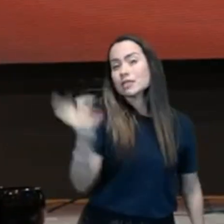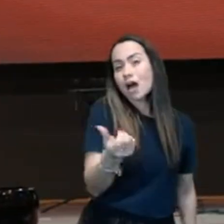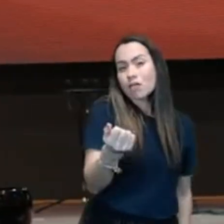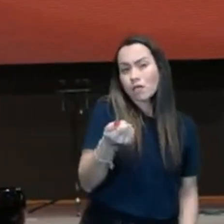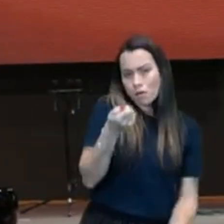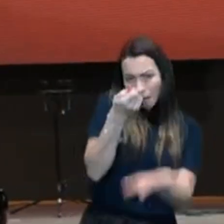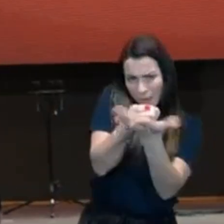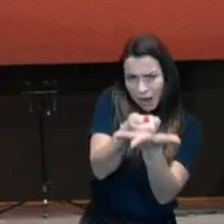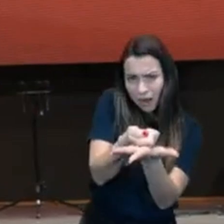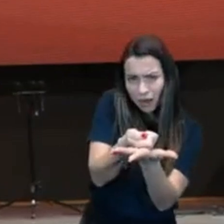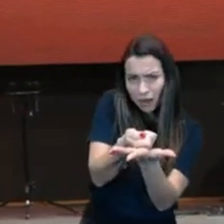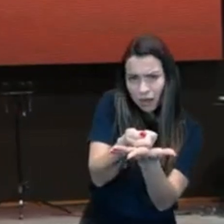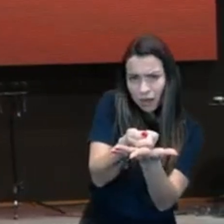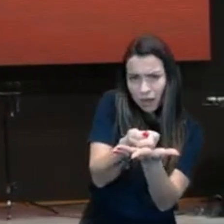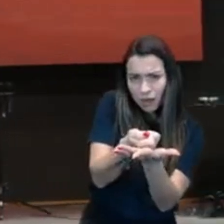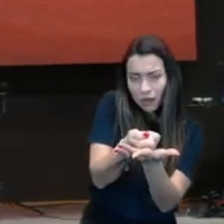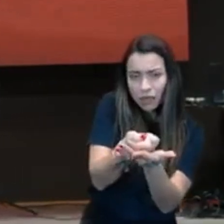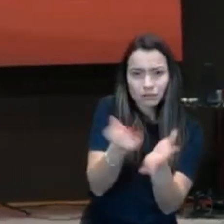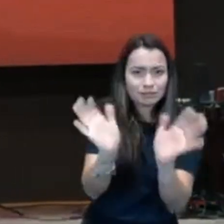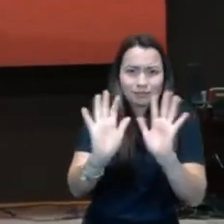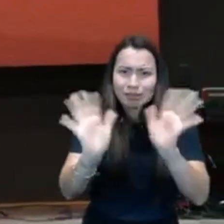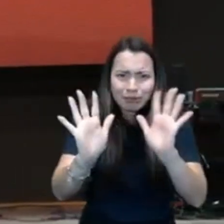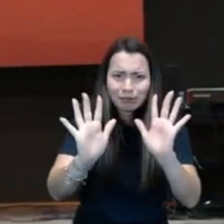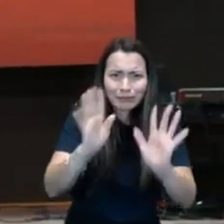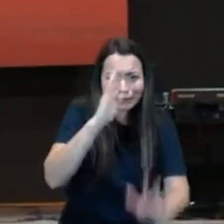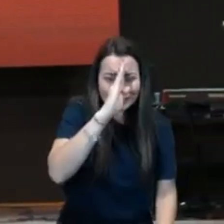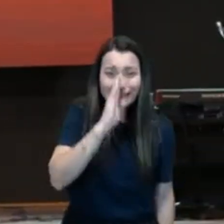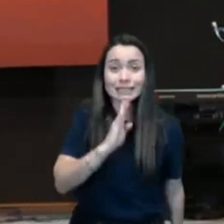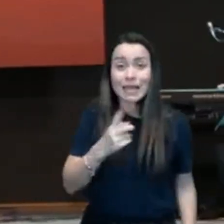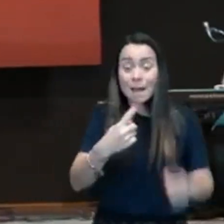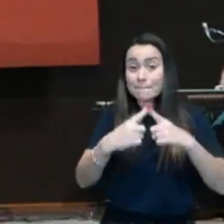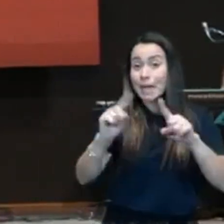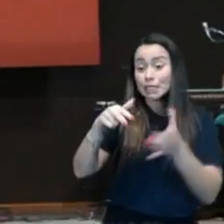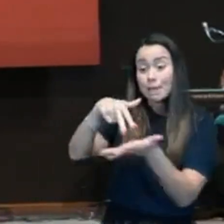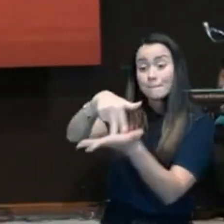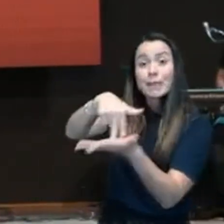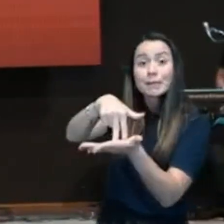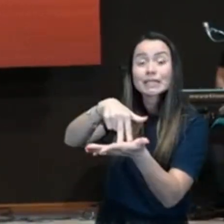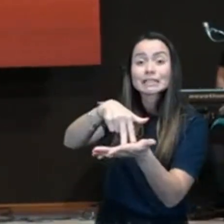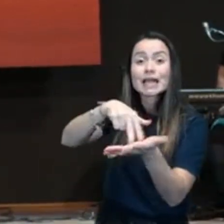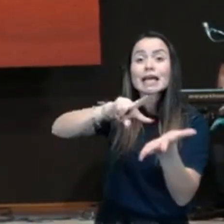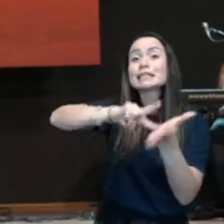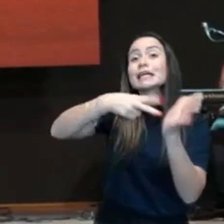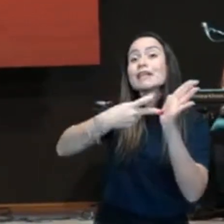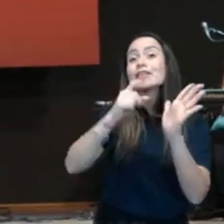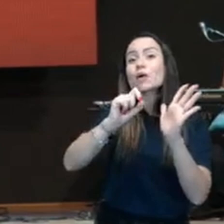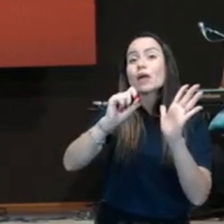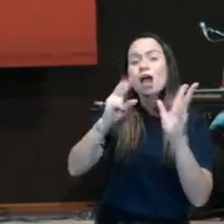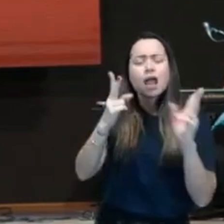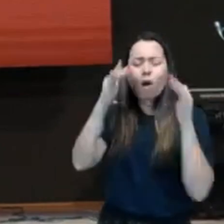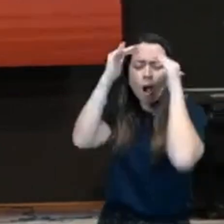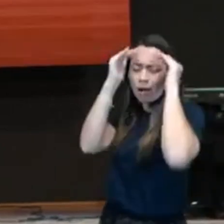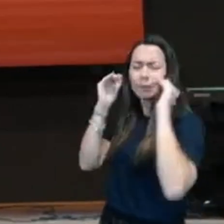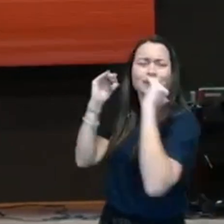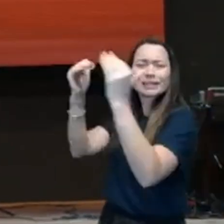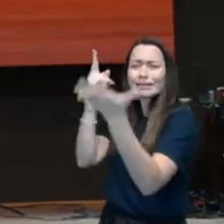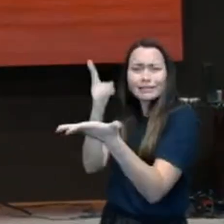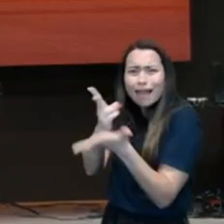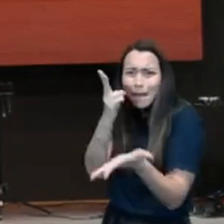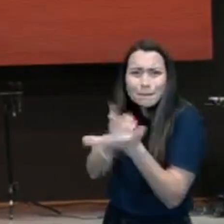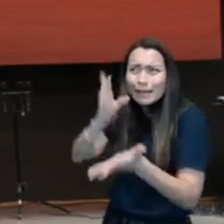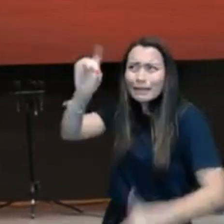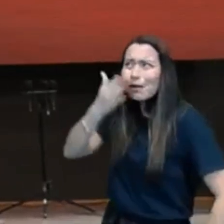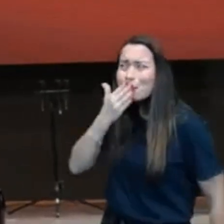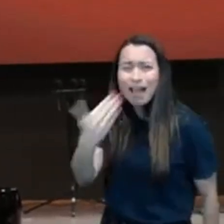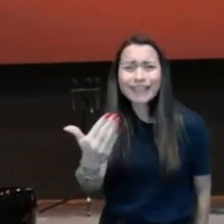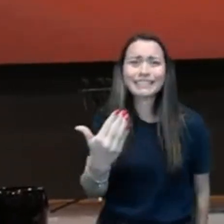Ser salvo, vem de graça, permanecer, vem pela obediência. Porque irmãos, escute, glória a Deus, você está aqui, mas daqui